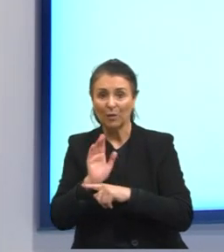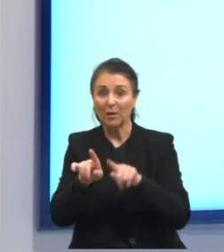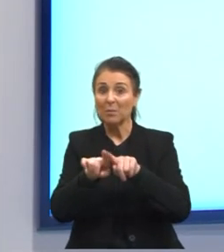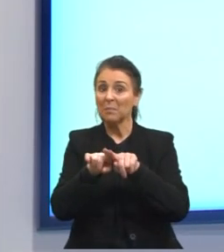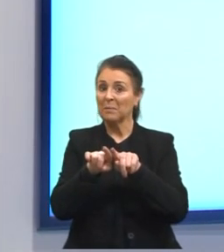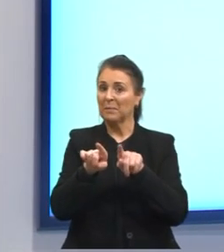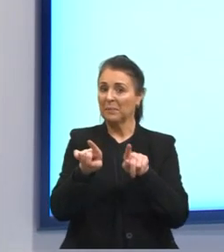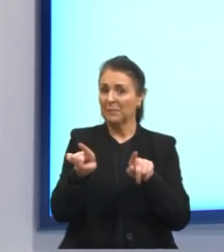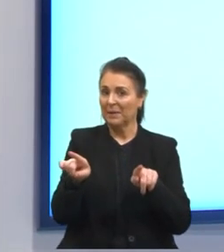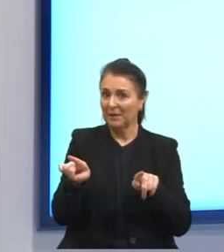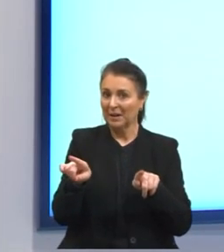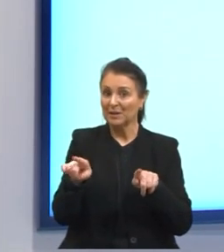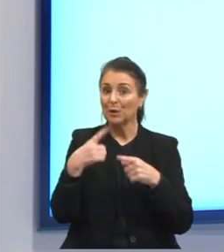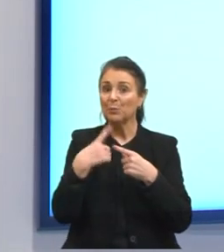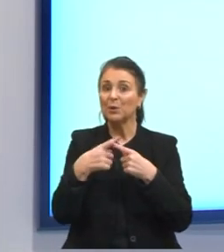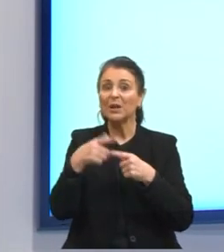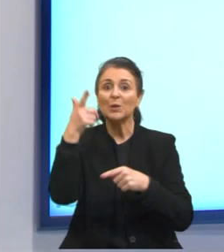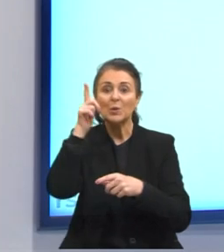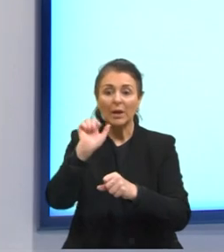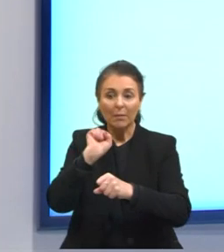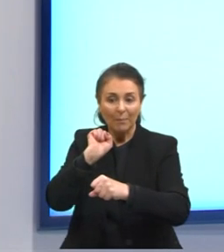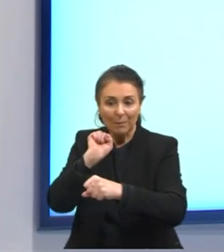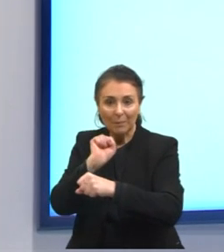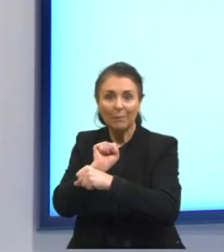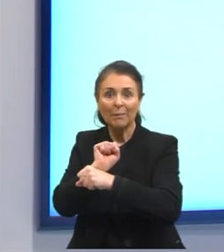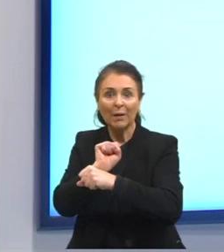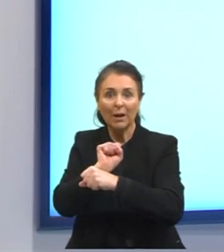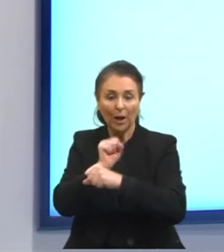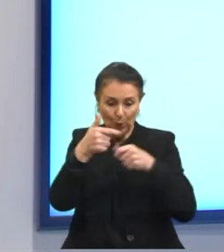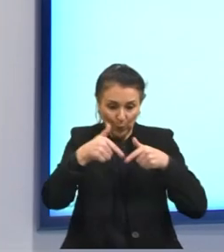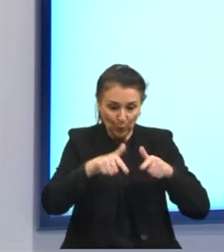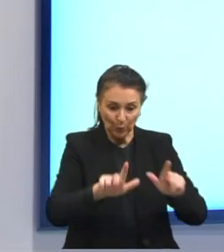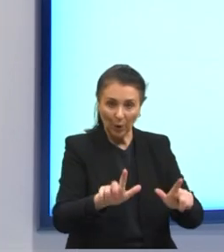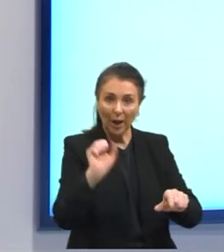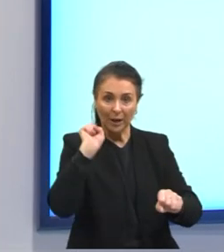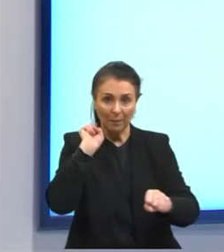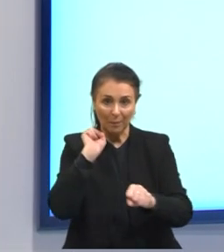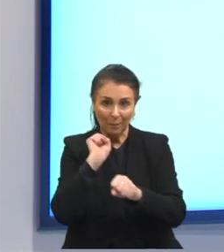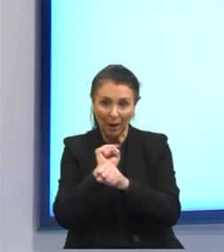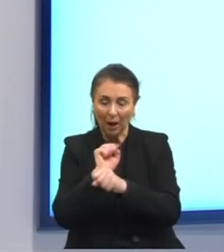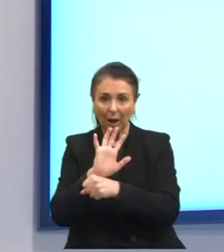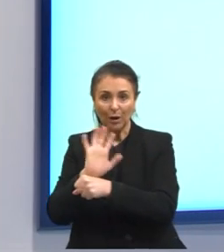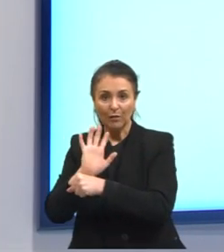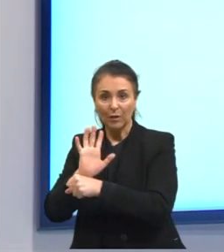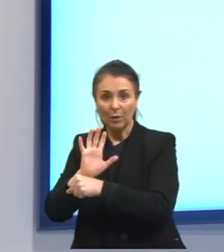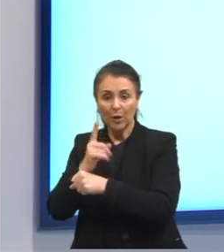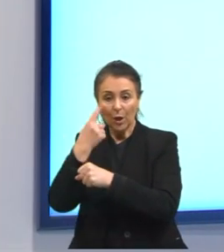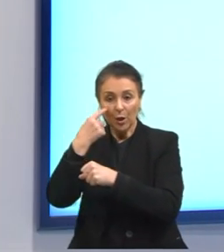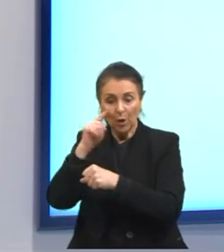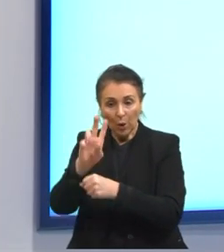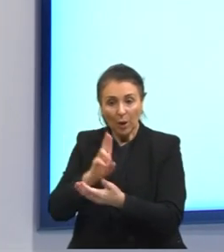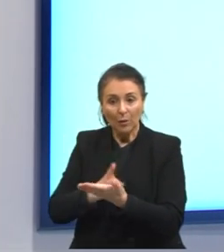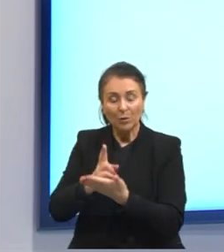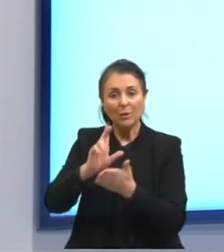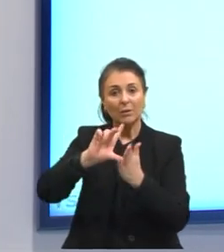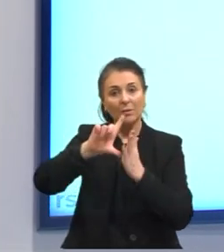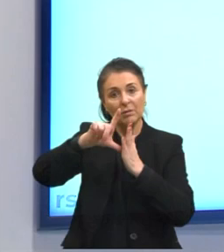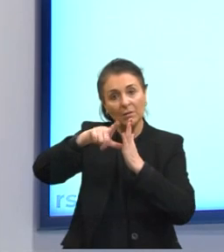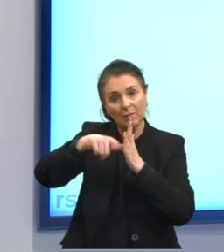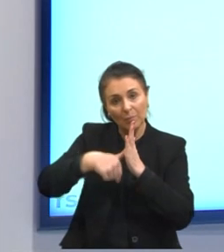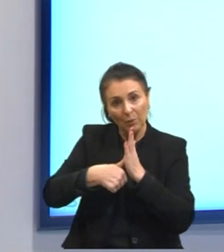sim por que ele comprou o vídeo? Para poder parar o filme e poder